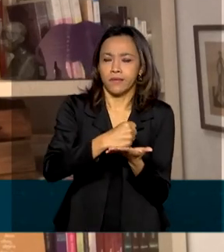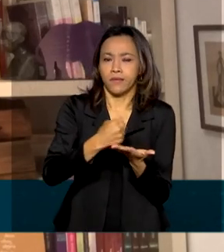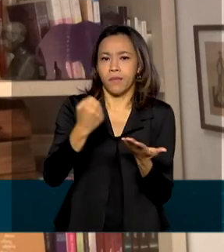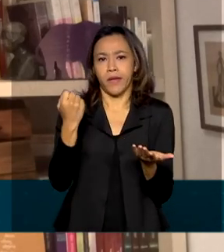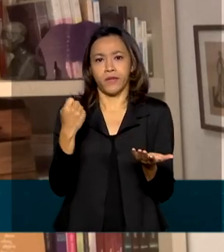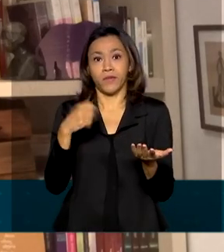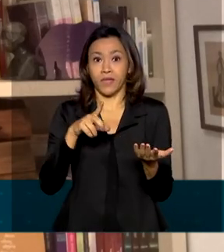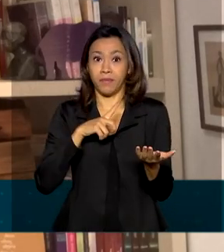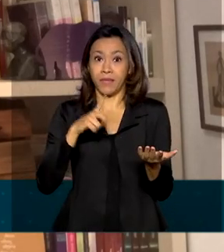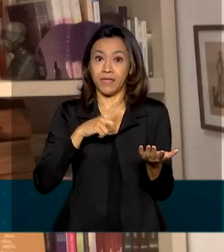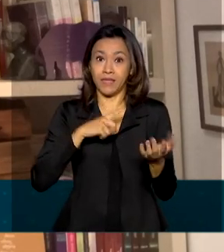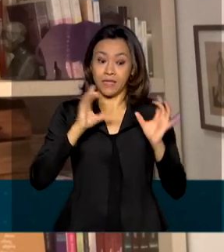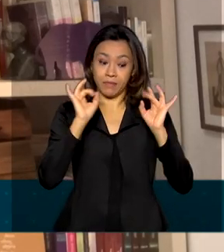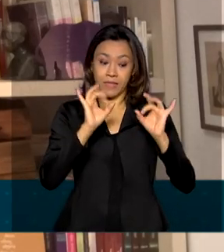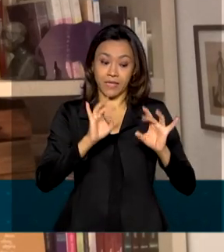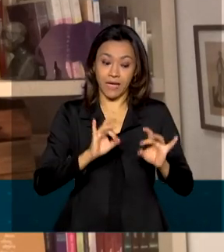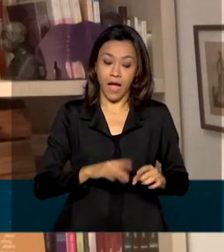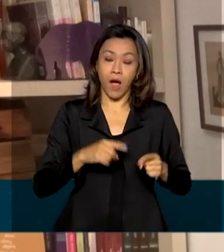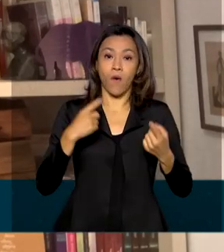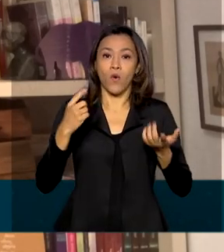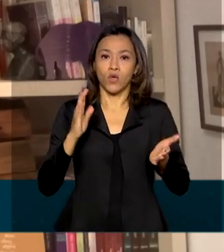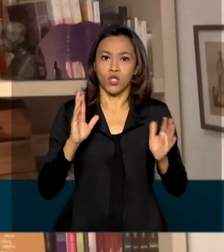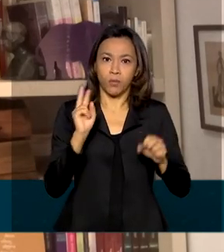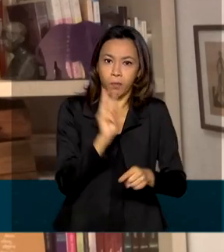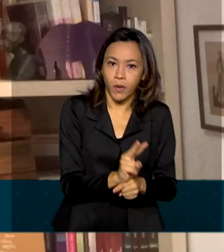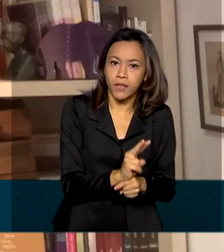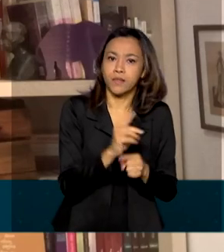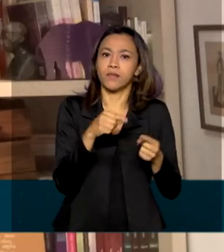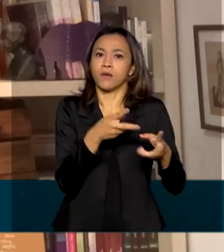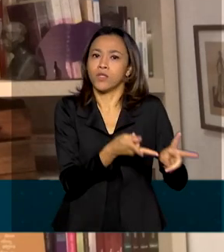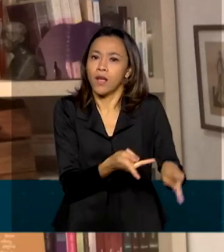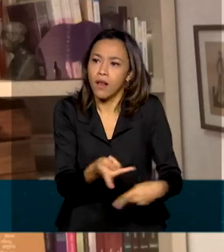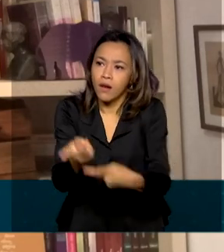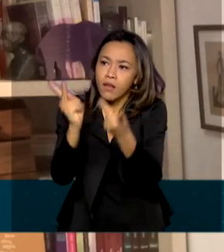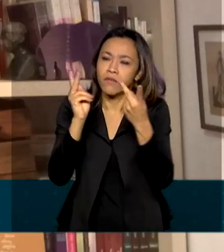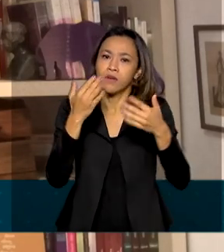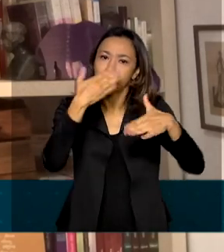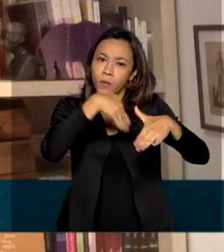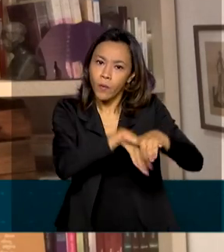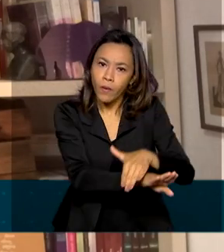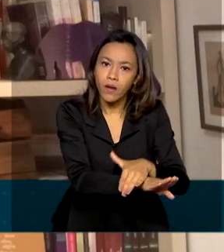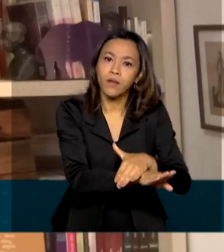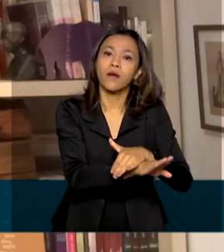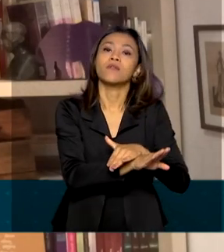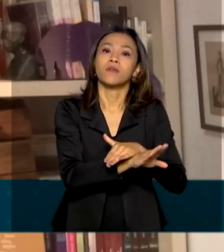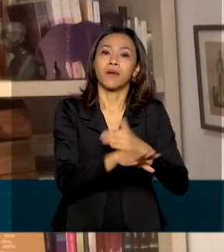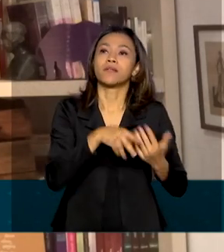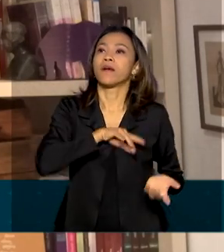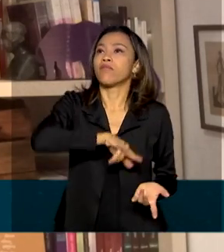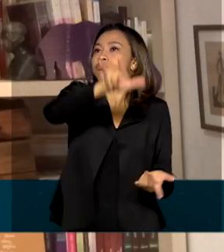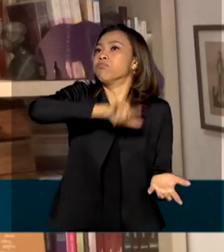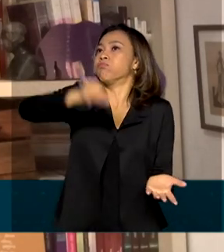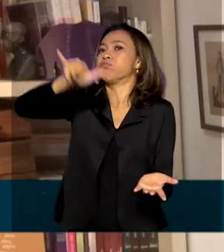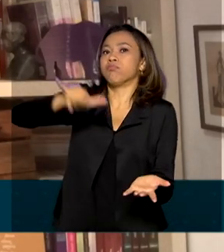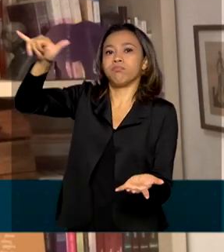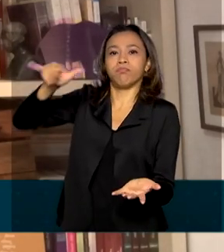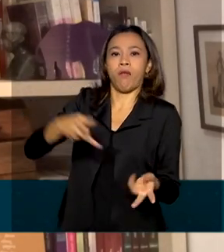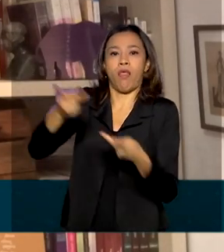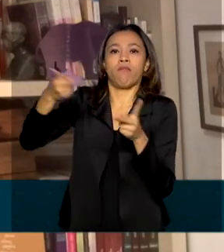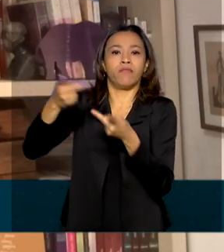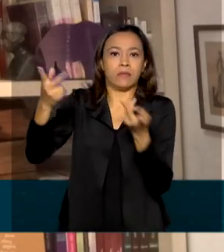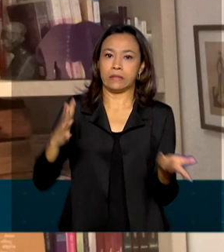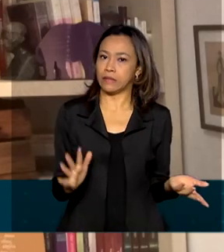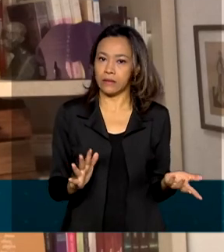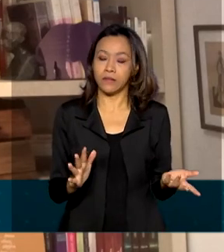especiais de temperatura, luminosidade, transporte e armazenagem. Além de dificuldades técnicas para garantir as